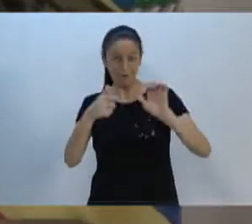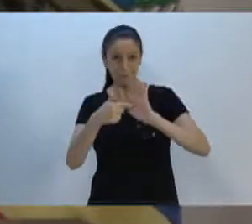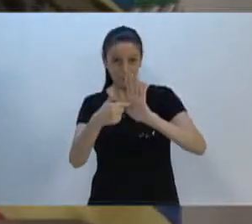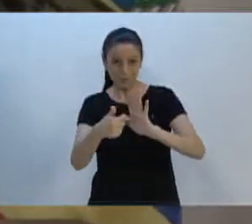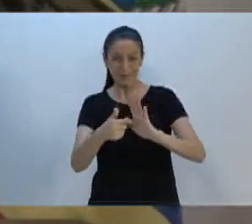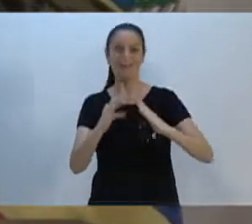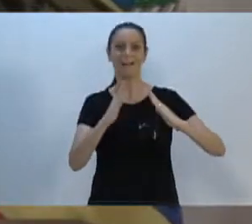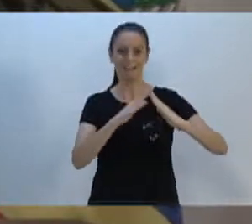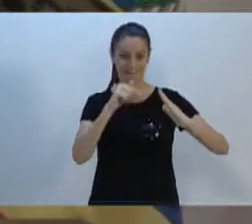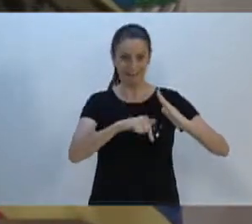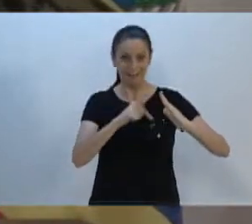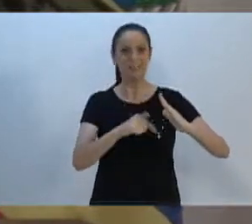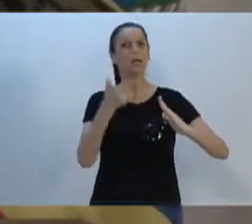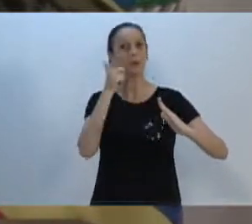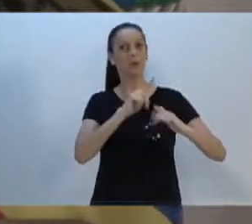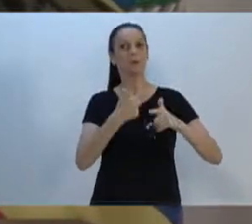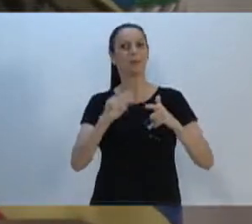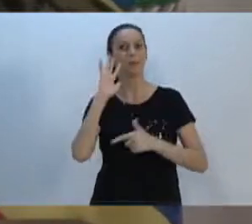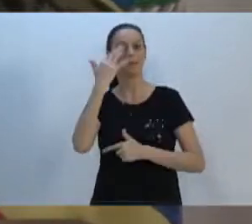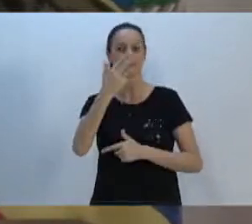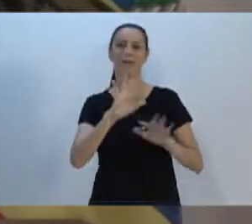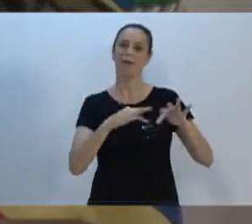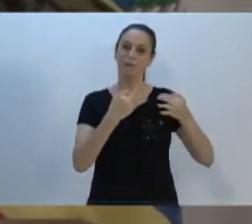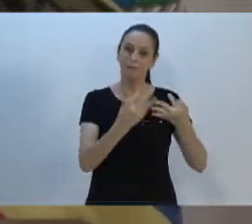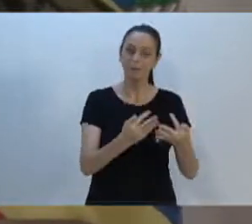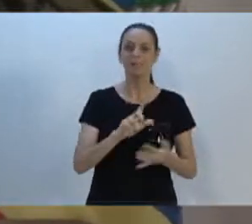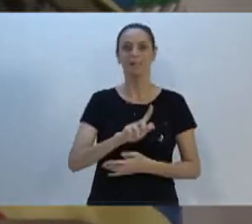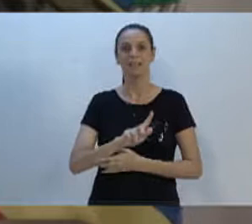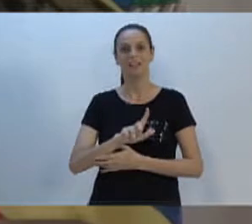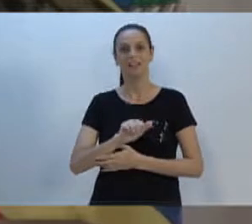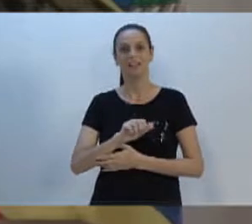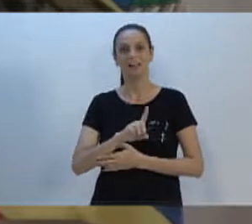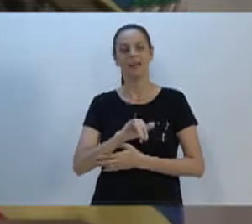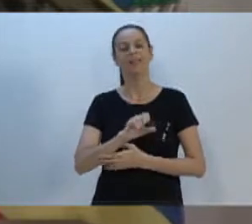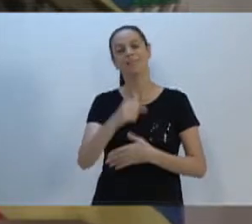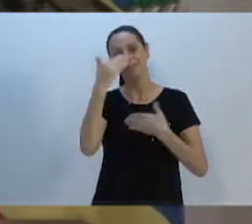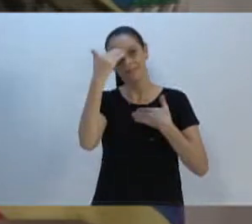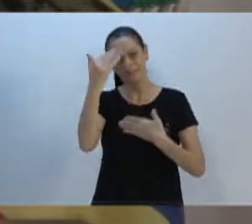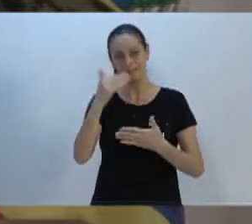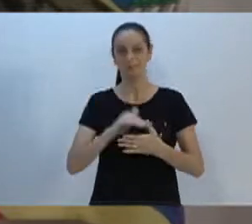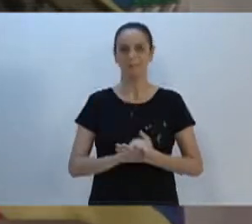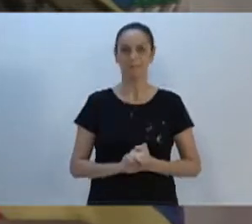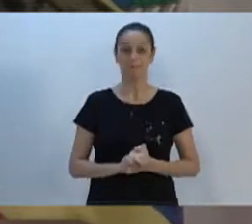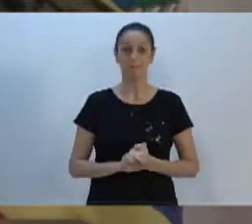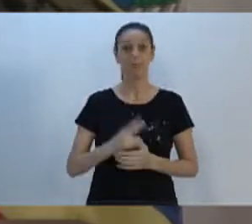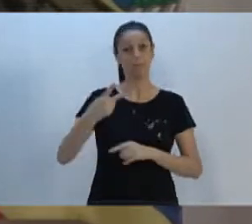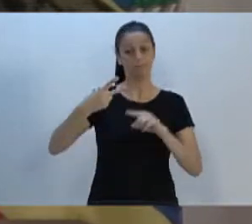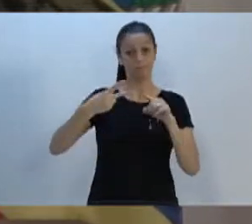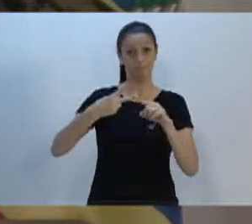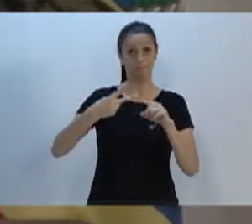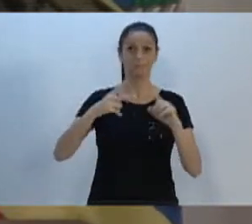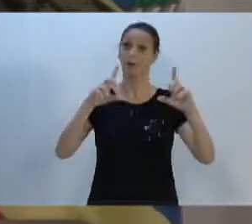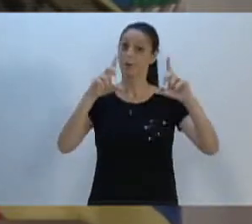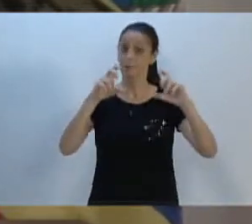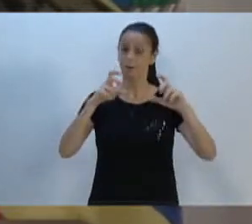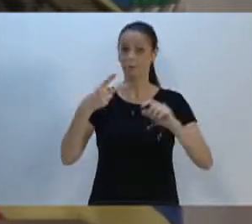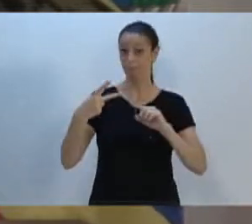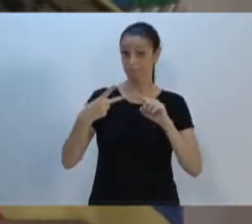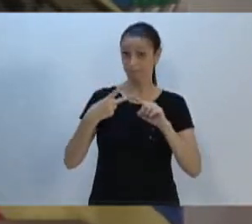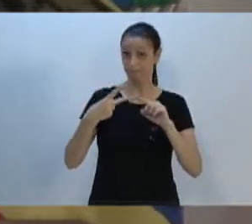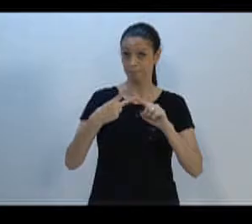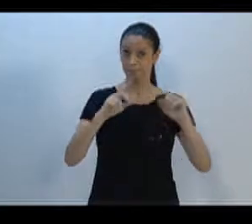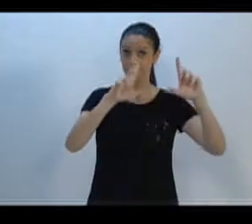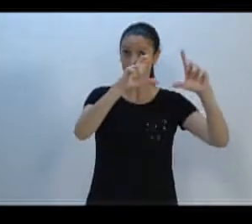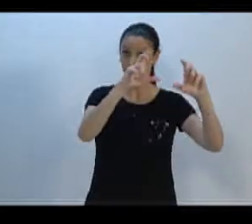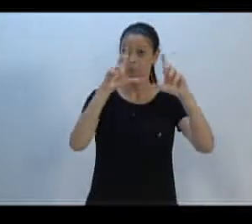municipal pelos encaminhamentos. Dando sequência, a próxima foto, ali, por gentileza, a foto 3 e 4, Rua